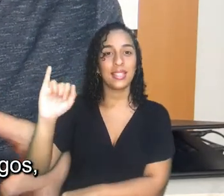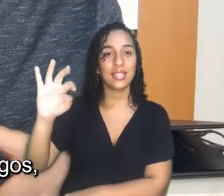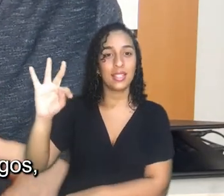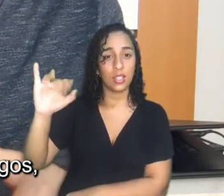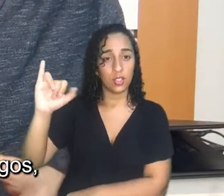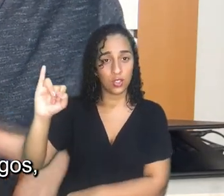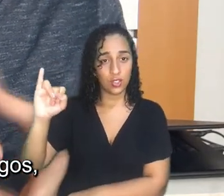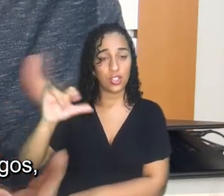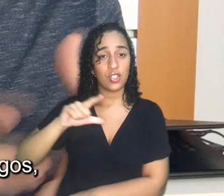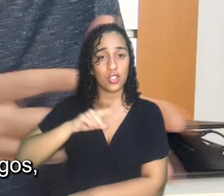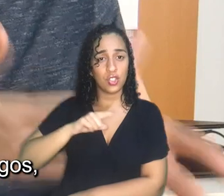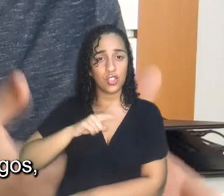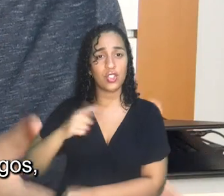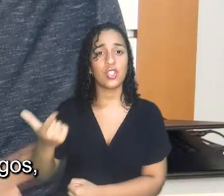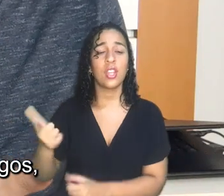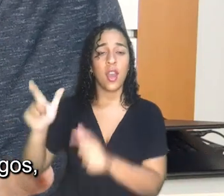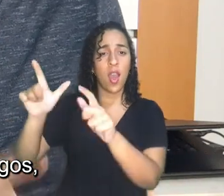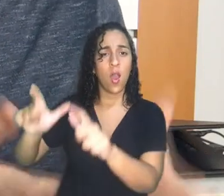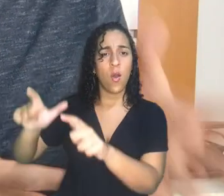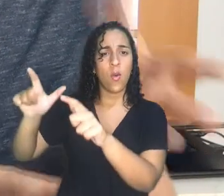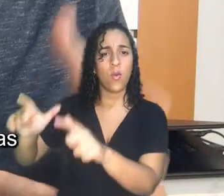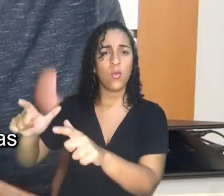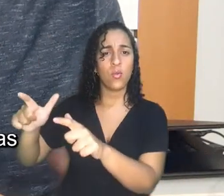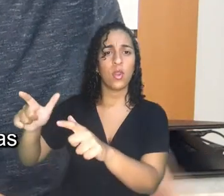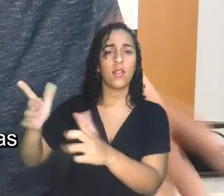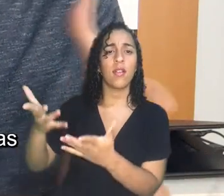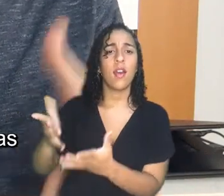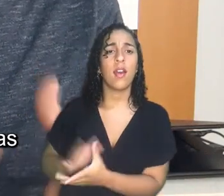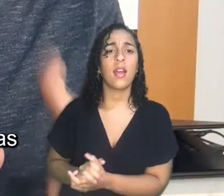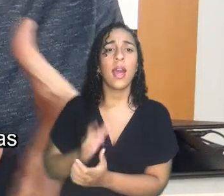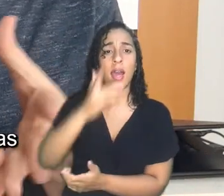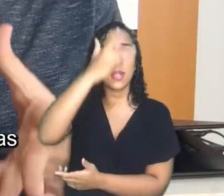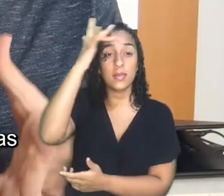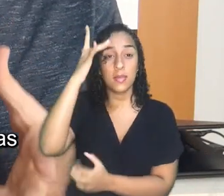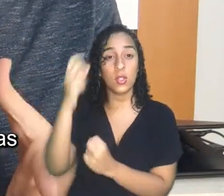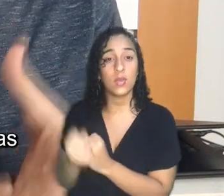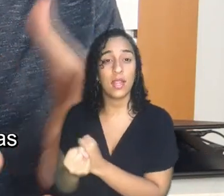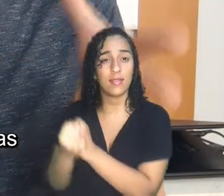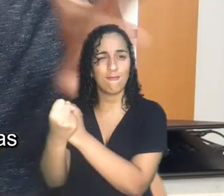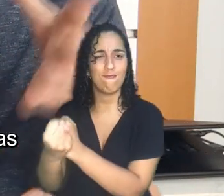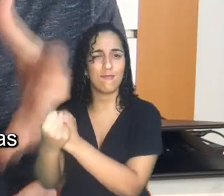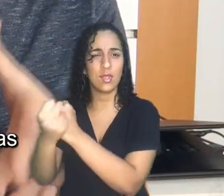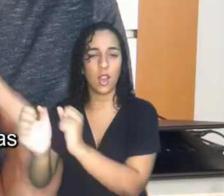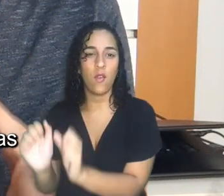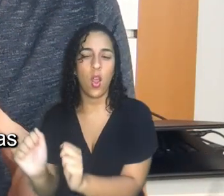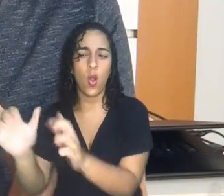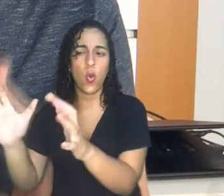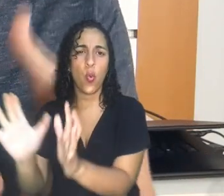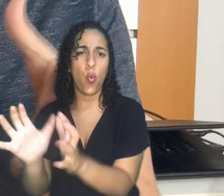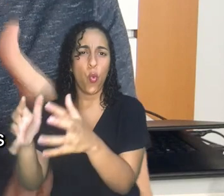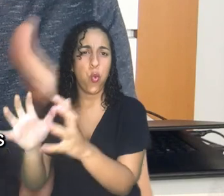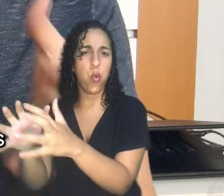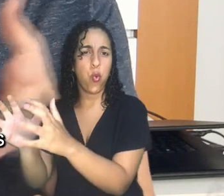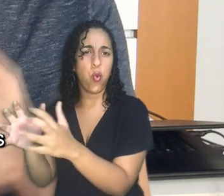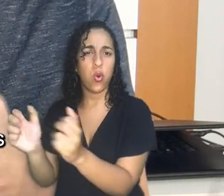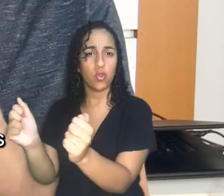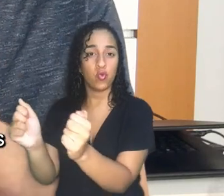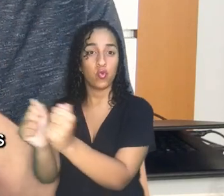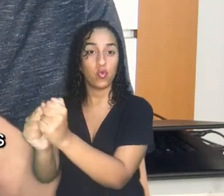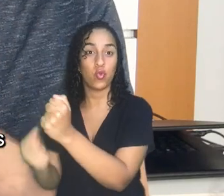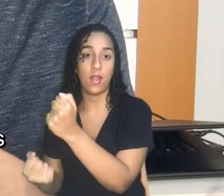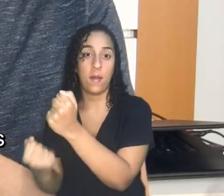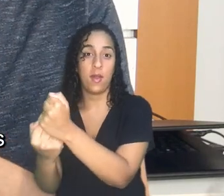uma colônia francesa chamada São Domingos, em que os escravizados e ex-escravizados se juntaram para